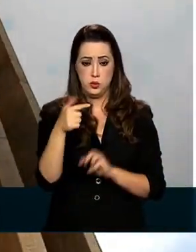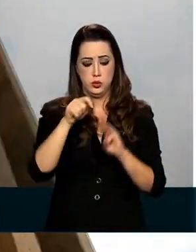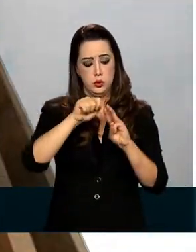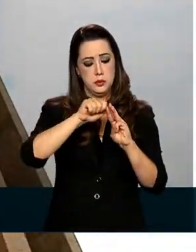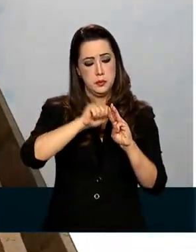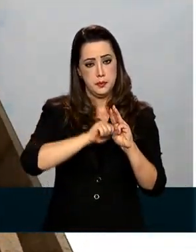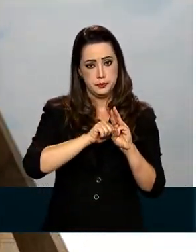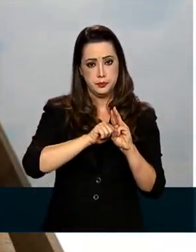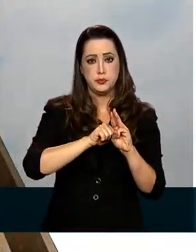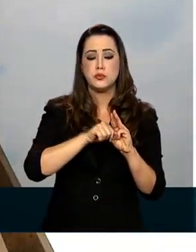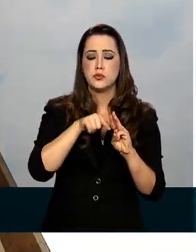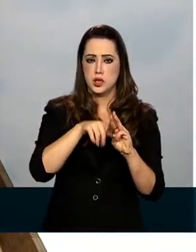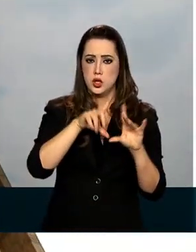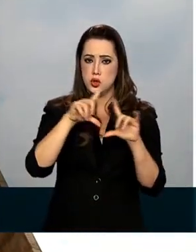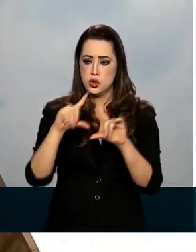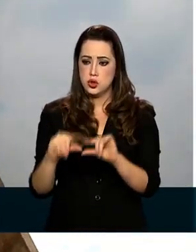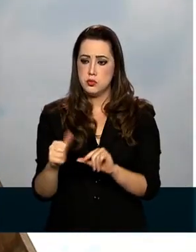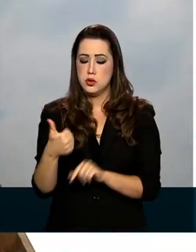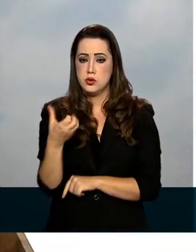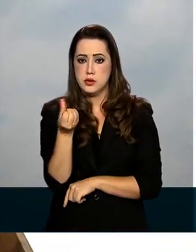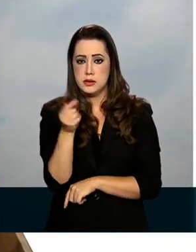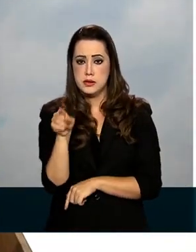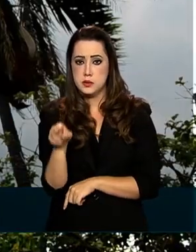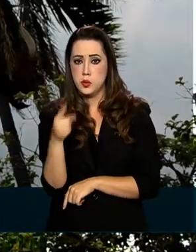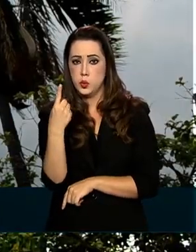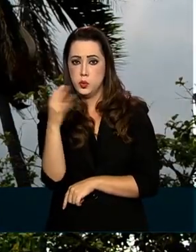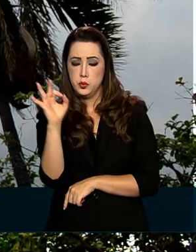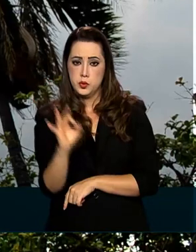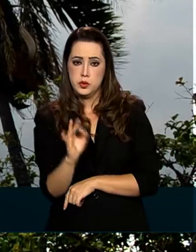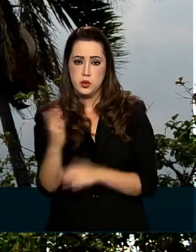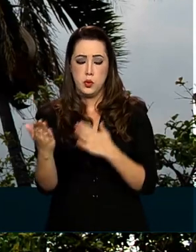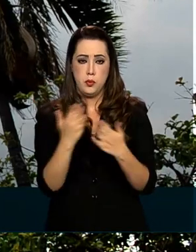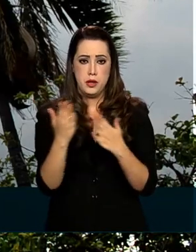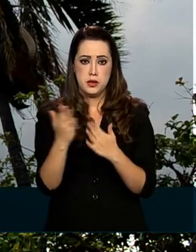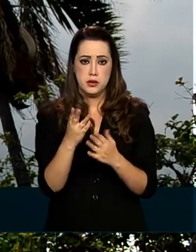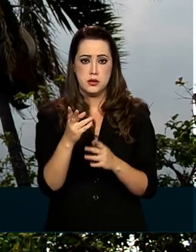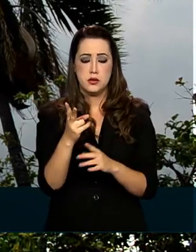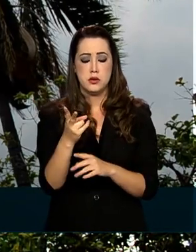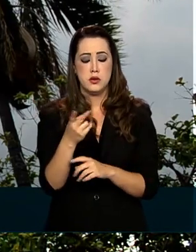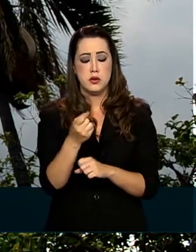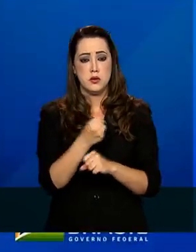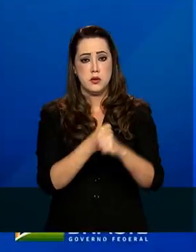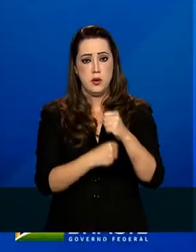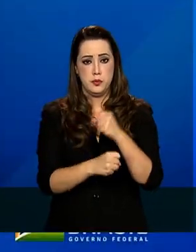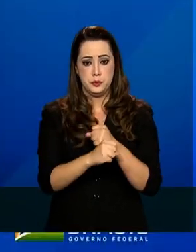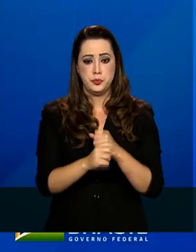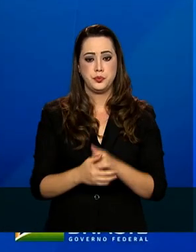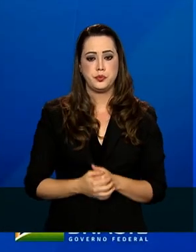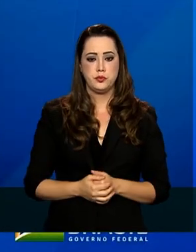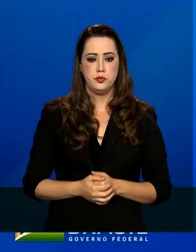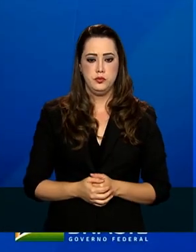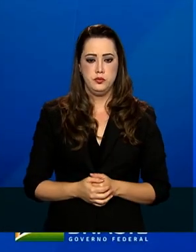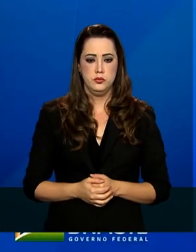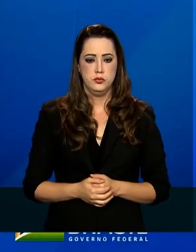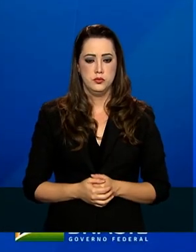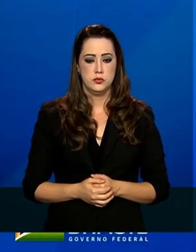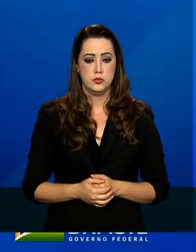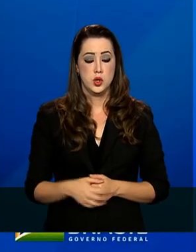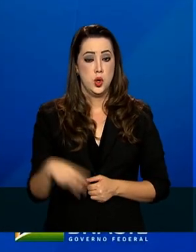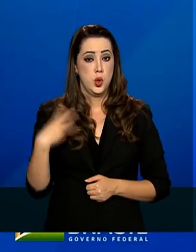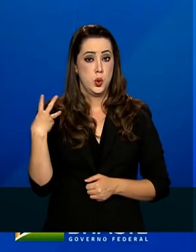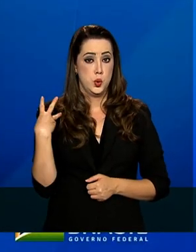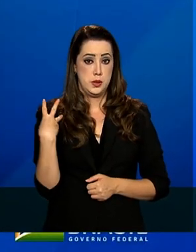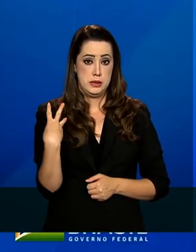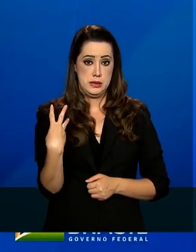Uma queda de 16,1% em relação ao período anterior. Os próximos três trimestres